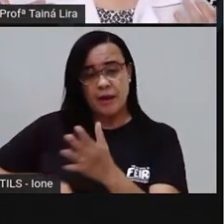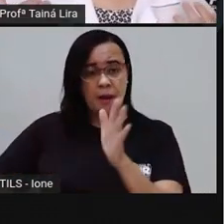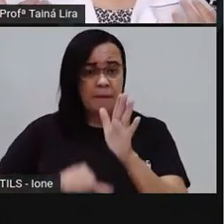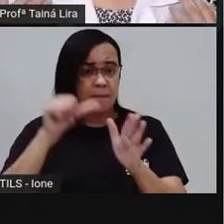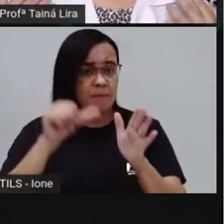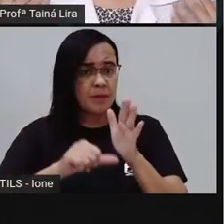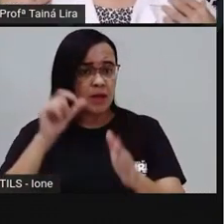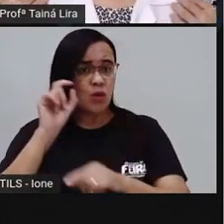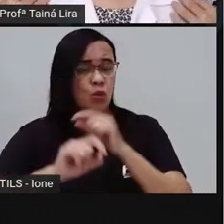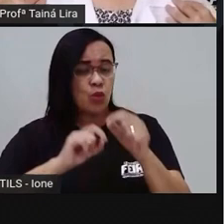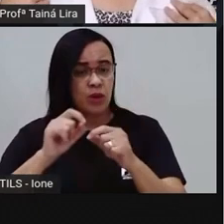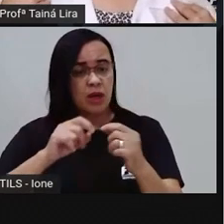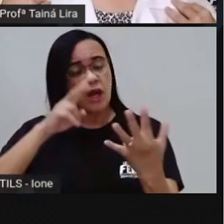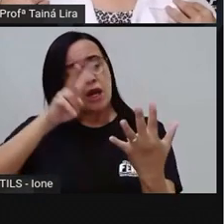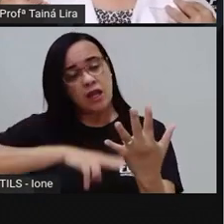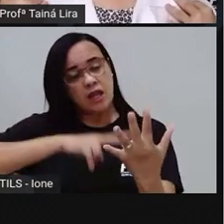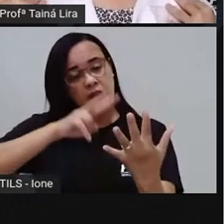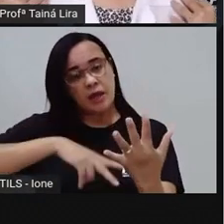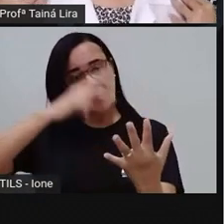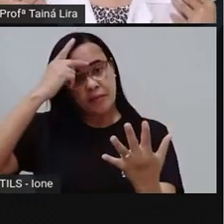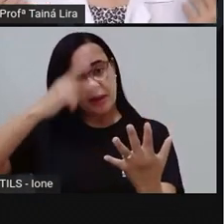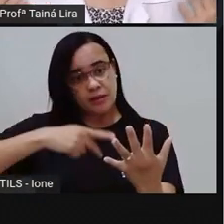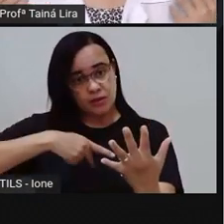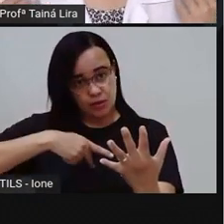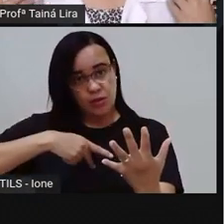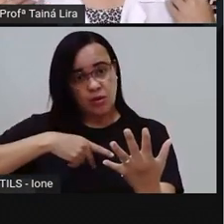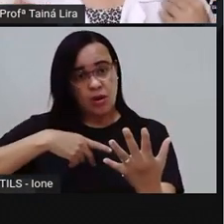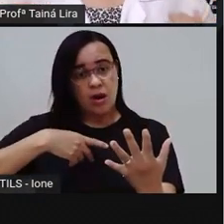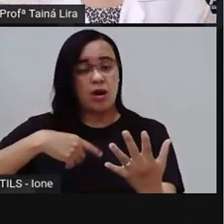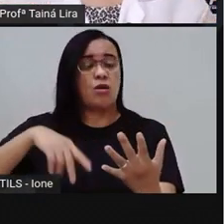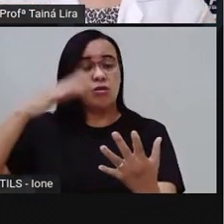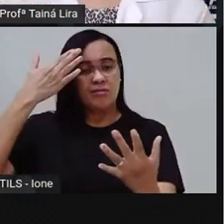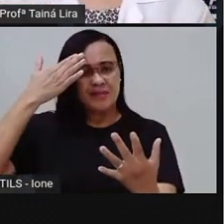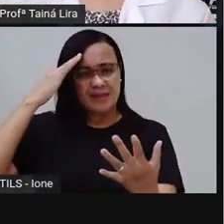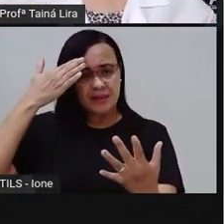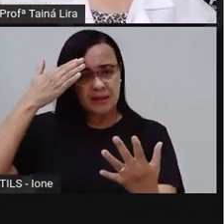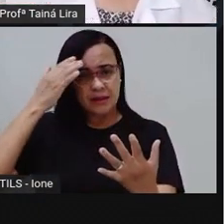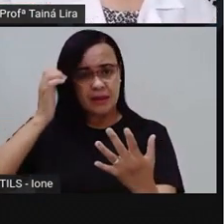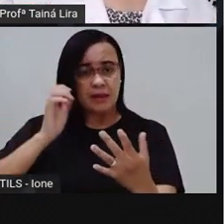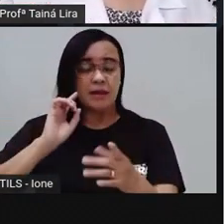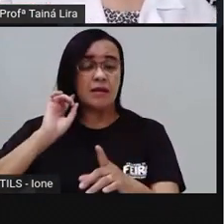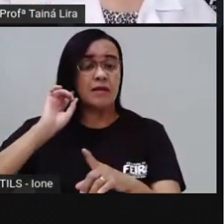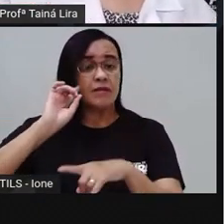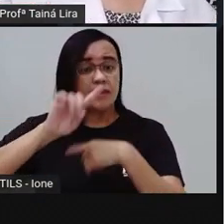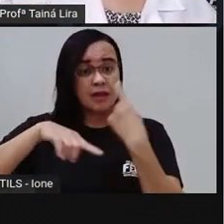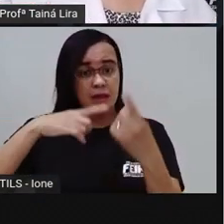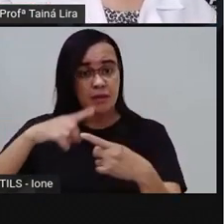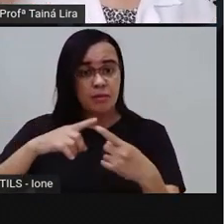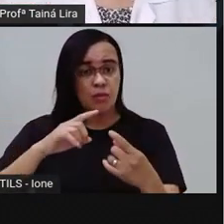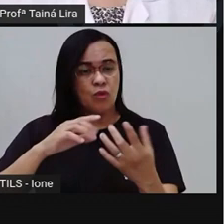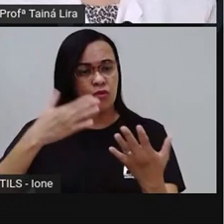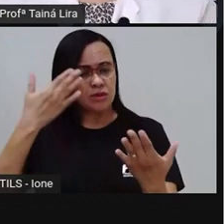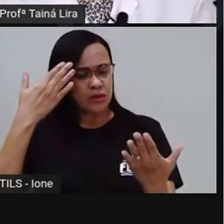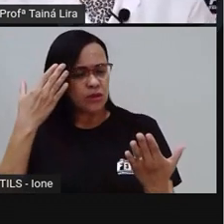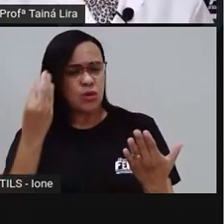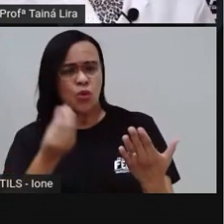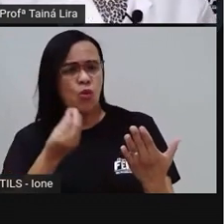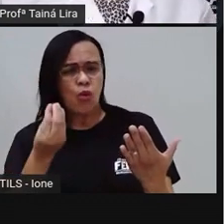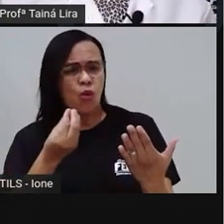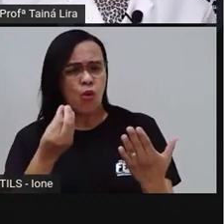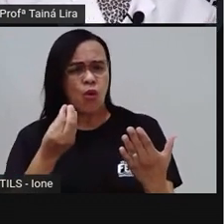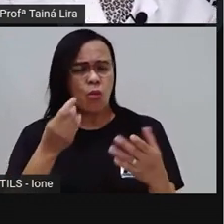estamos fazendo uma leitura para nós, né? Para a gente entender ali aquela receita, para a gente entender do que é aquela